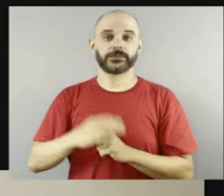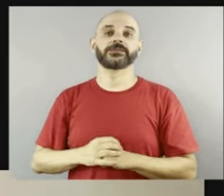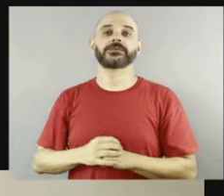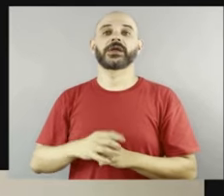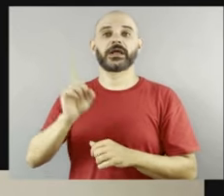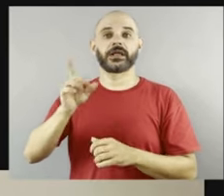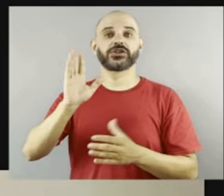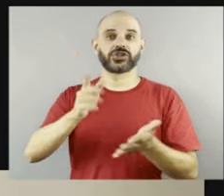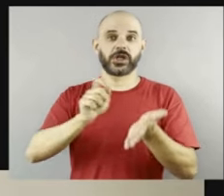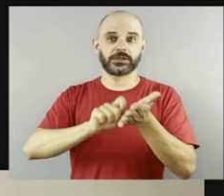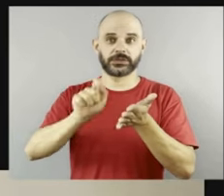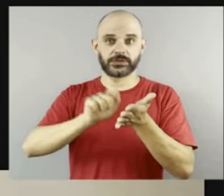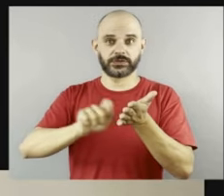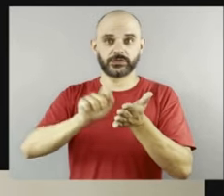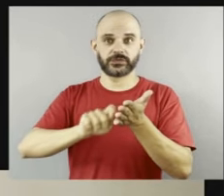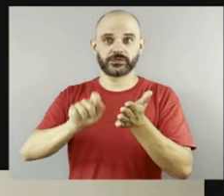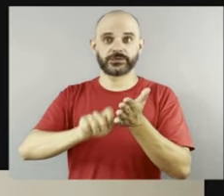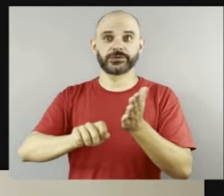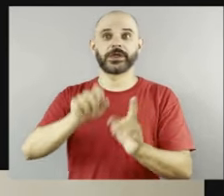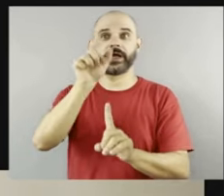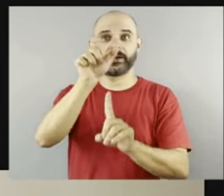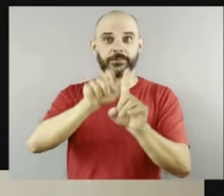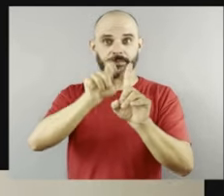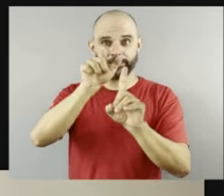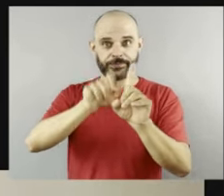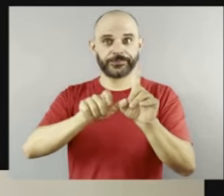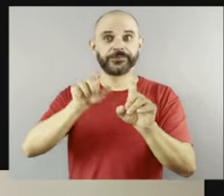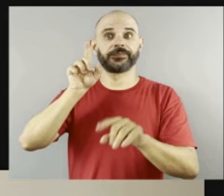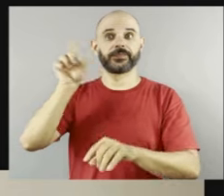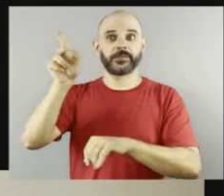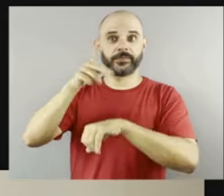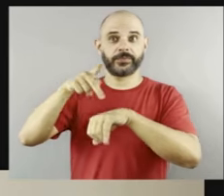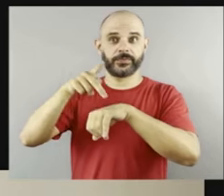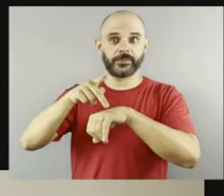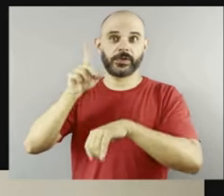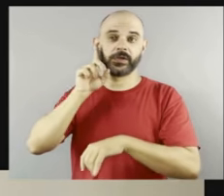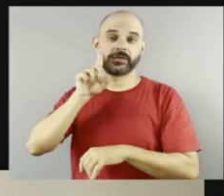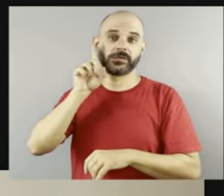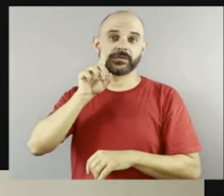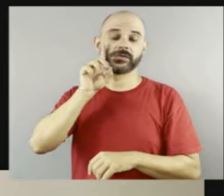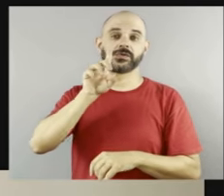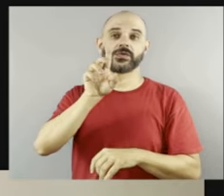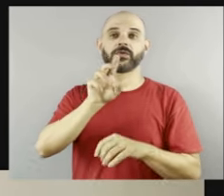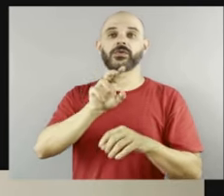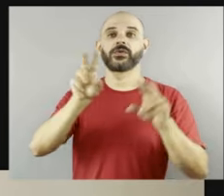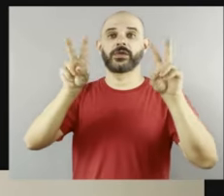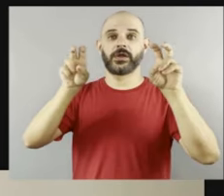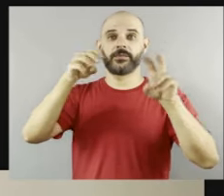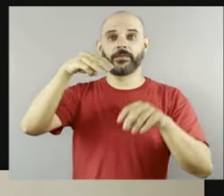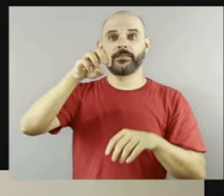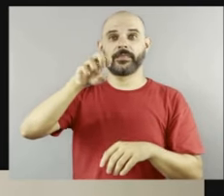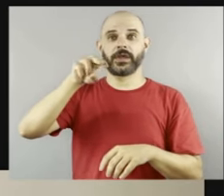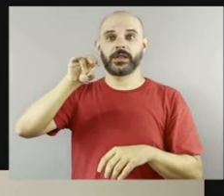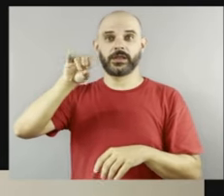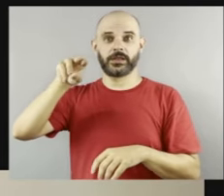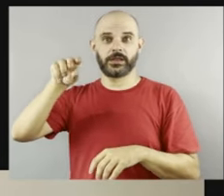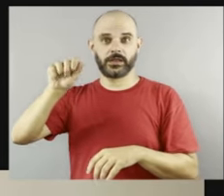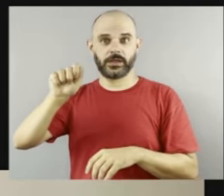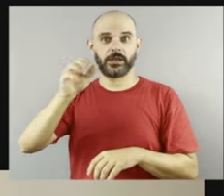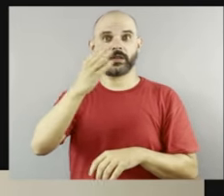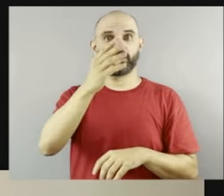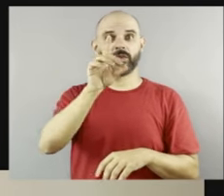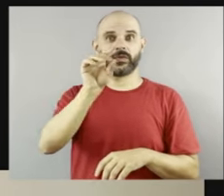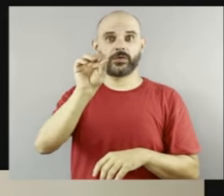peça nos Estados Unidos, Menina dos Meus Olhos. Inclusive, foi uma peça premiada como o melhor